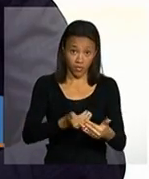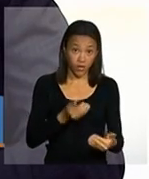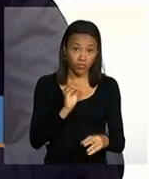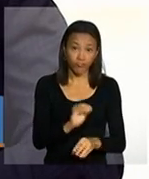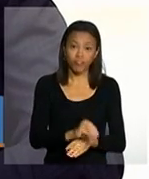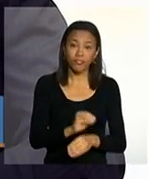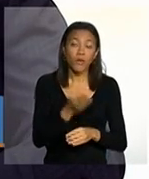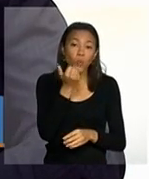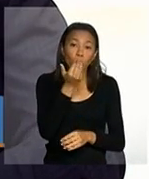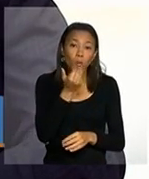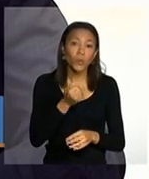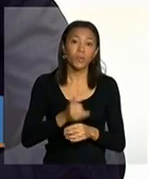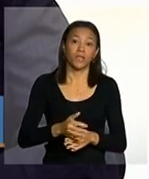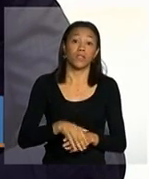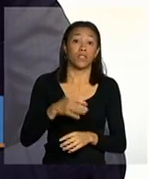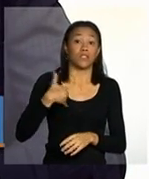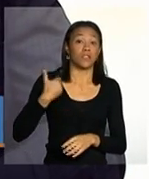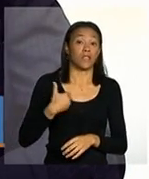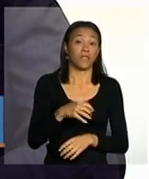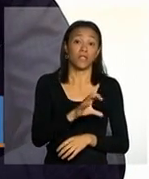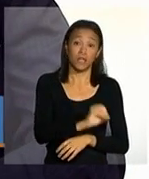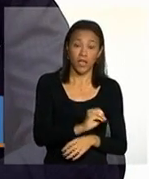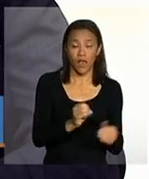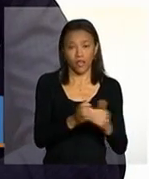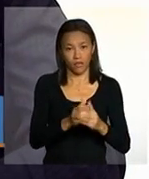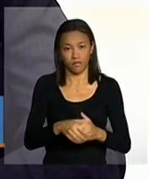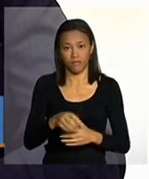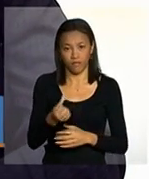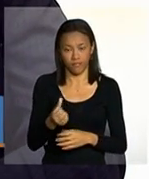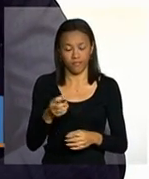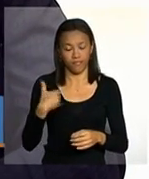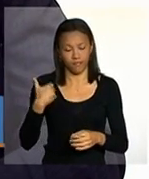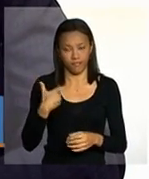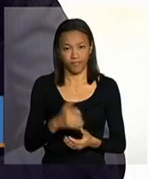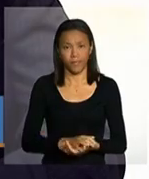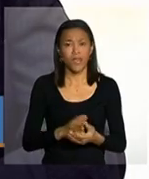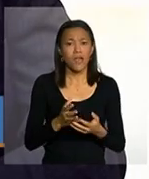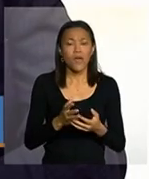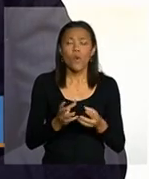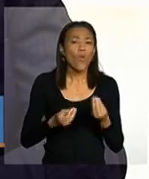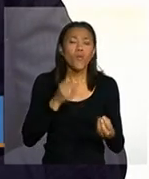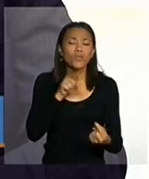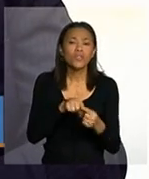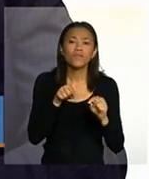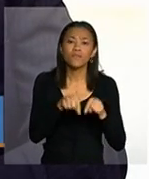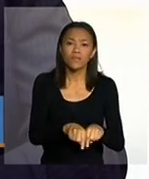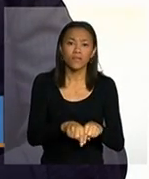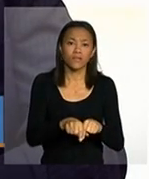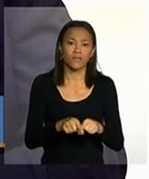crianças de 0 a 7 anos de idade. A intenção com isso, na verdade, é